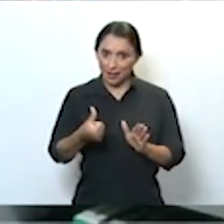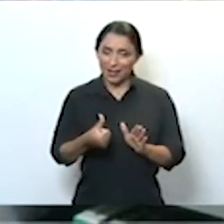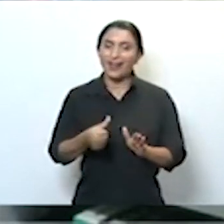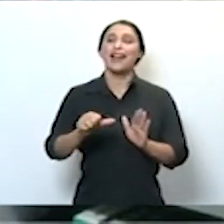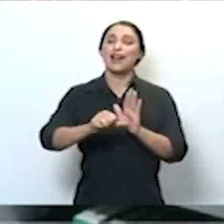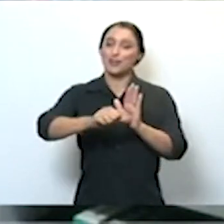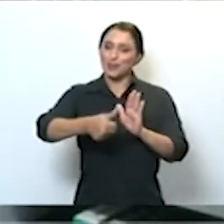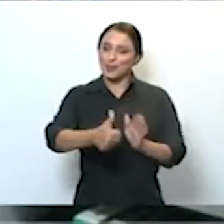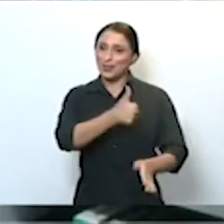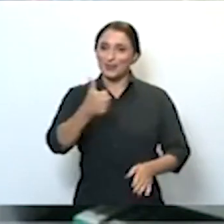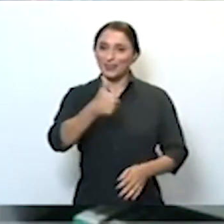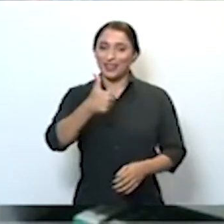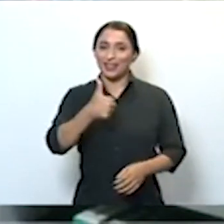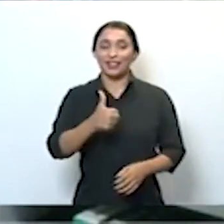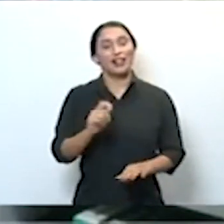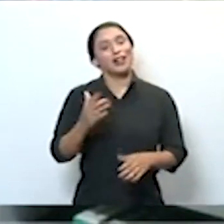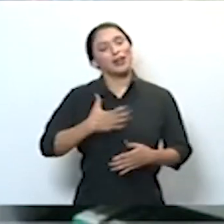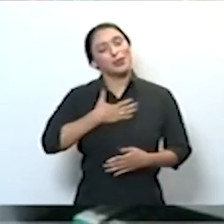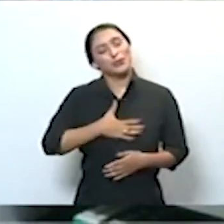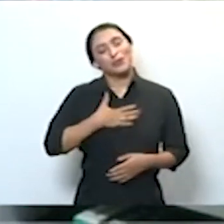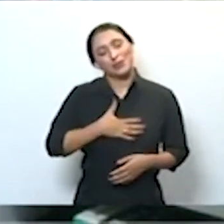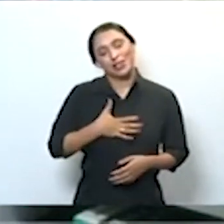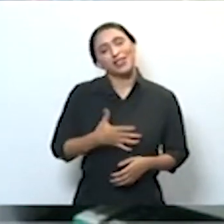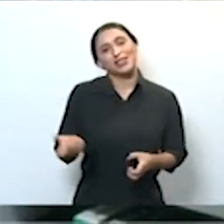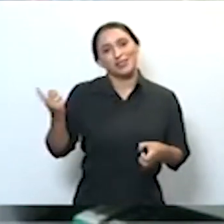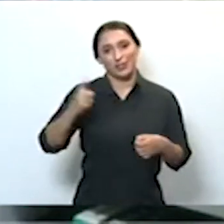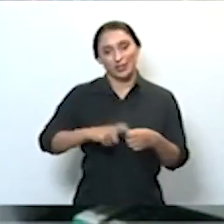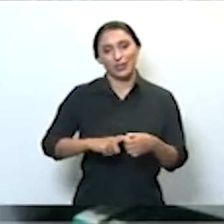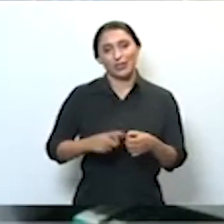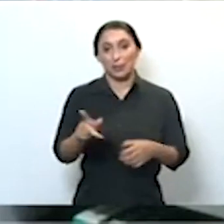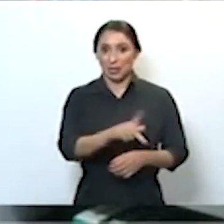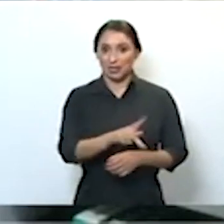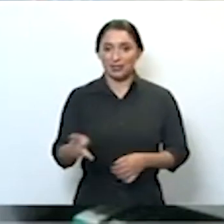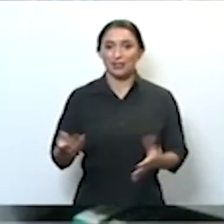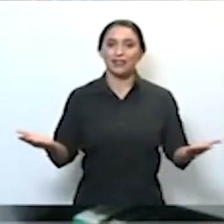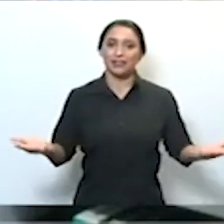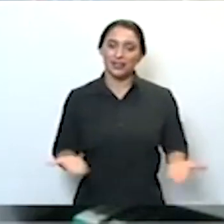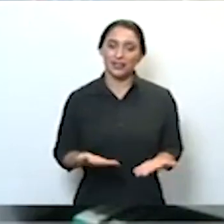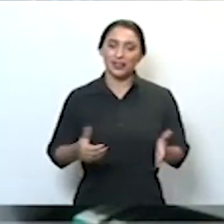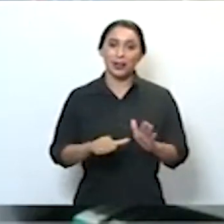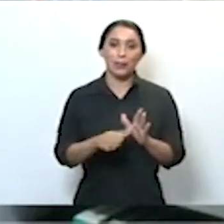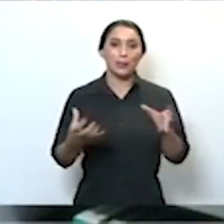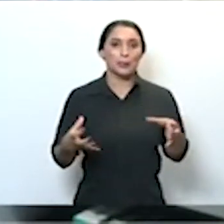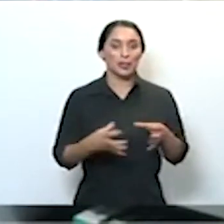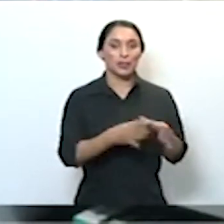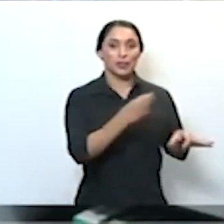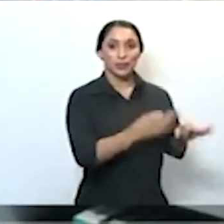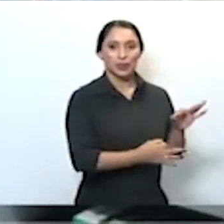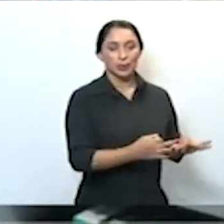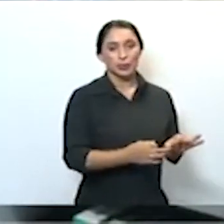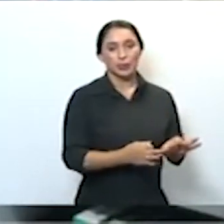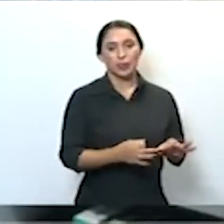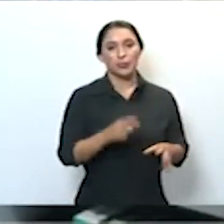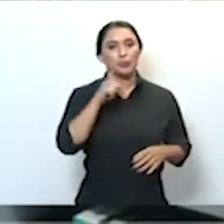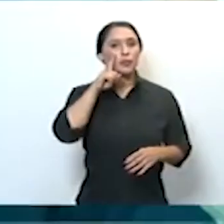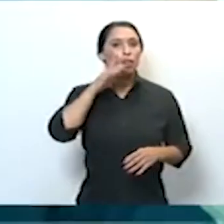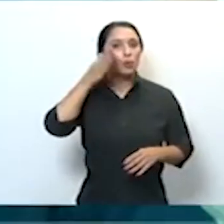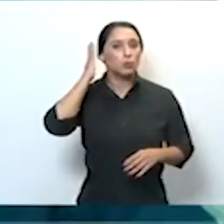É um prazer voltar a presidir a primeira turma. Muito obrigado. Se você me permite,